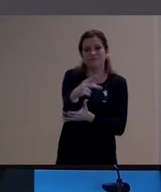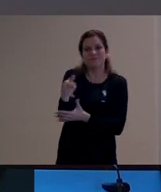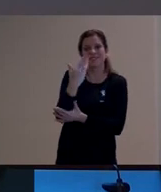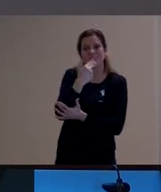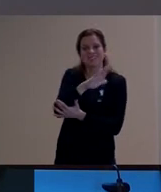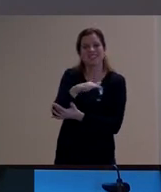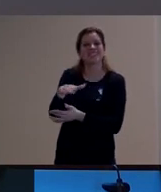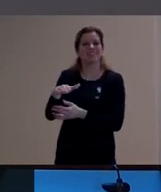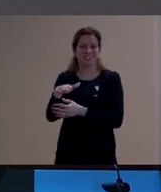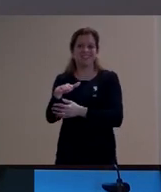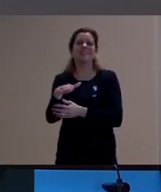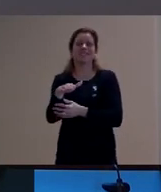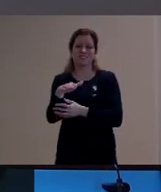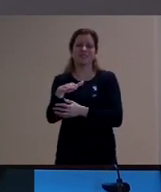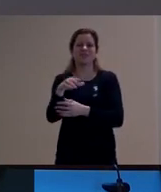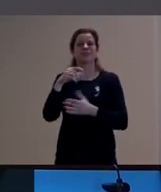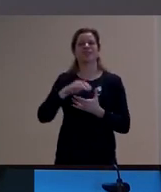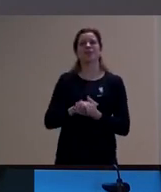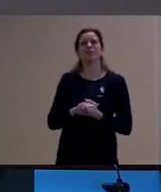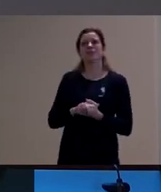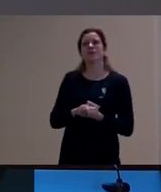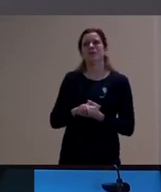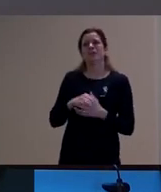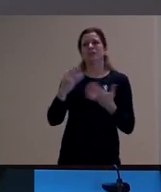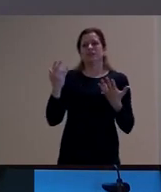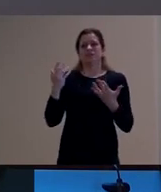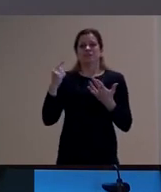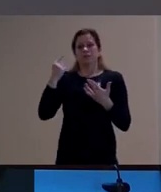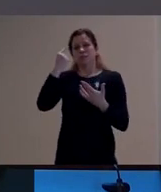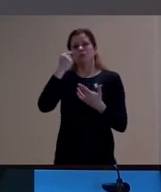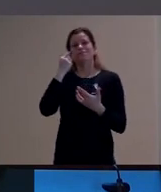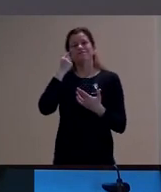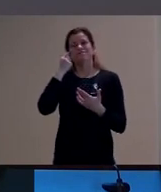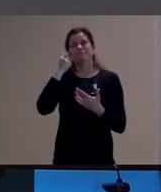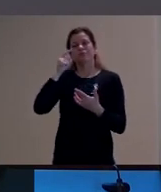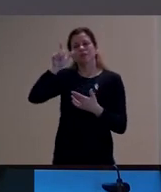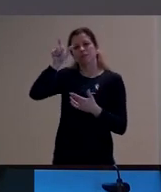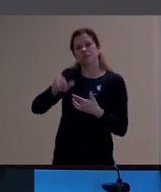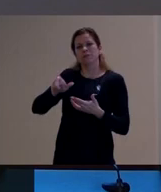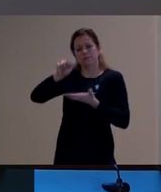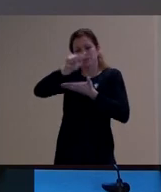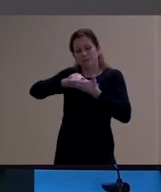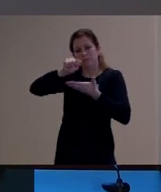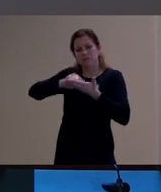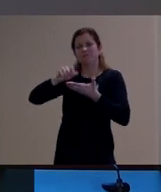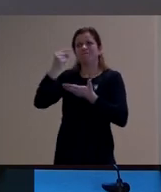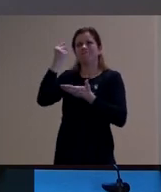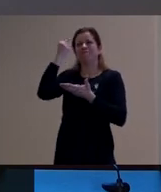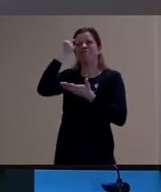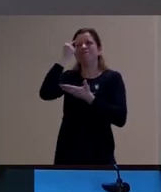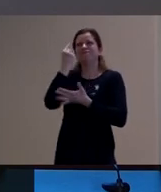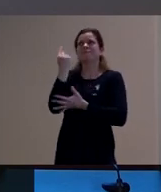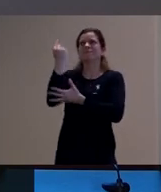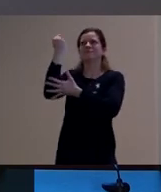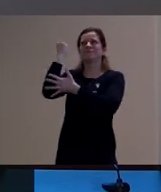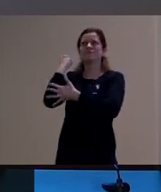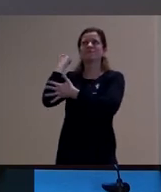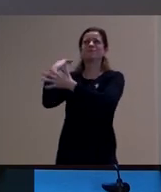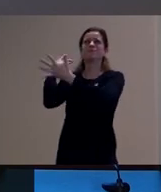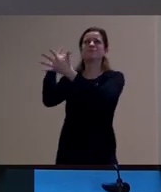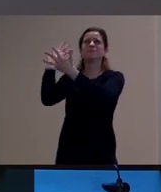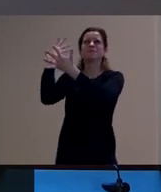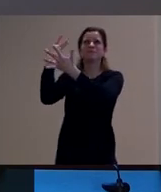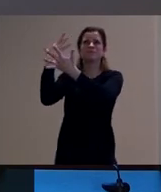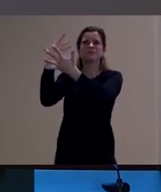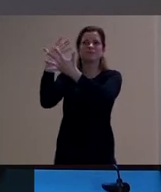mas as recordações de um passado que então ele vai ser ressignificado pela experiência dele como